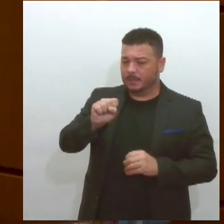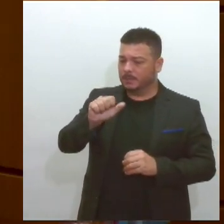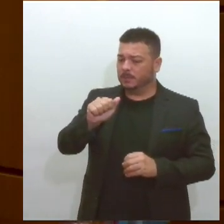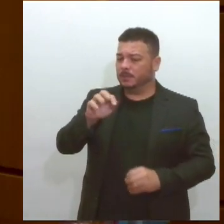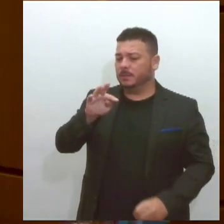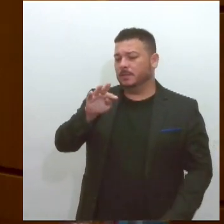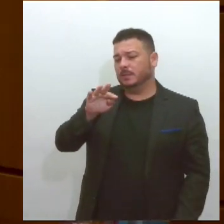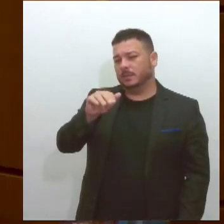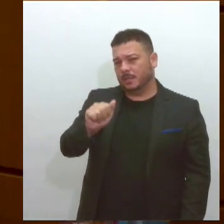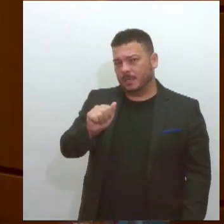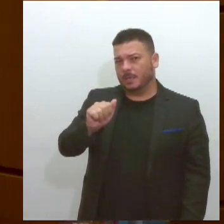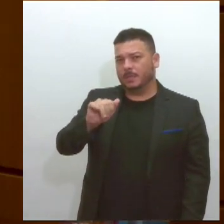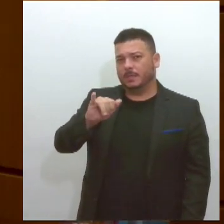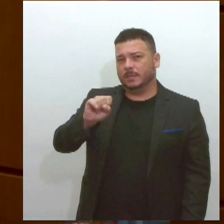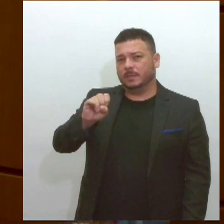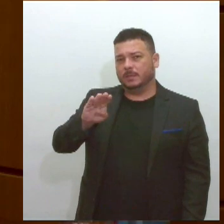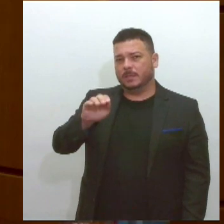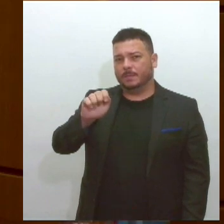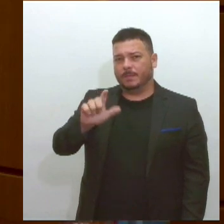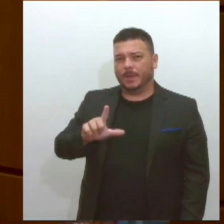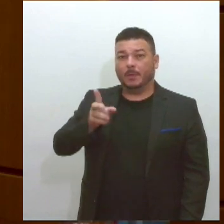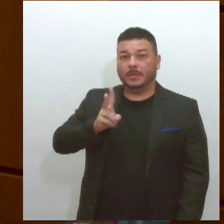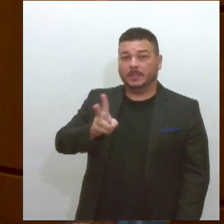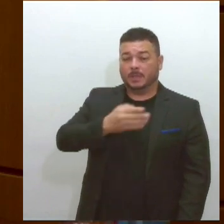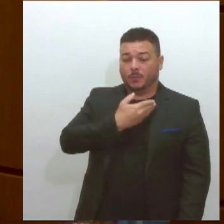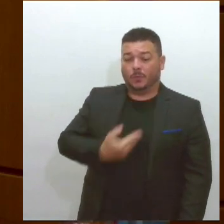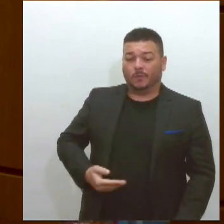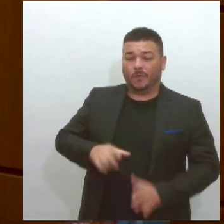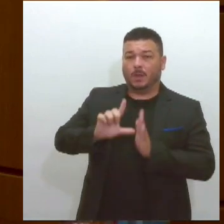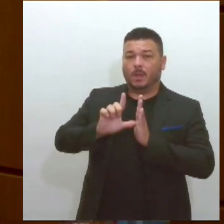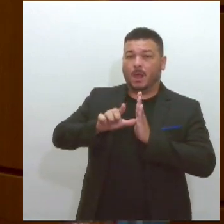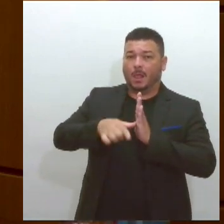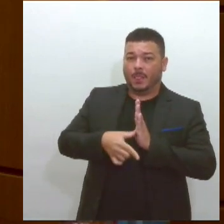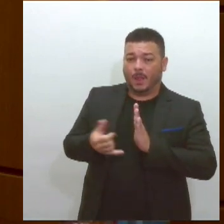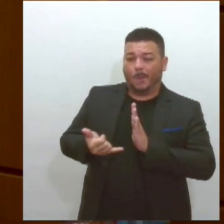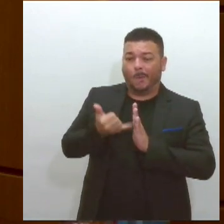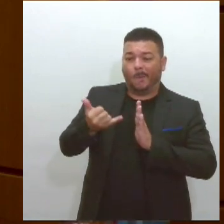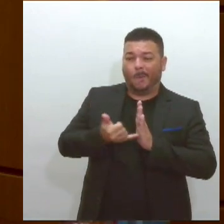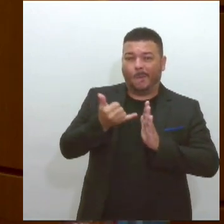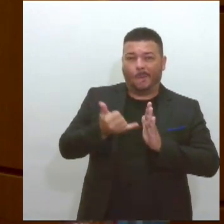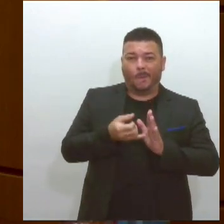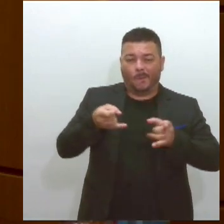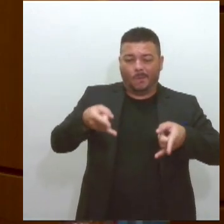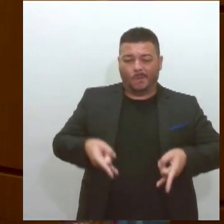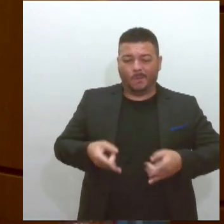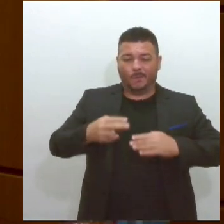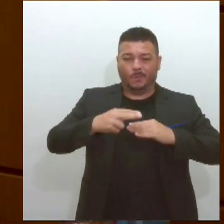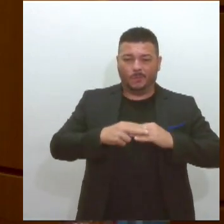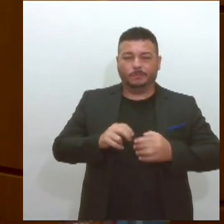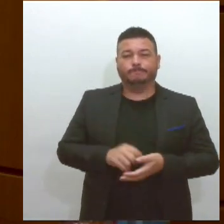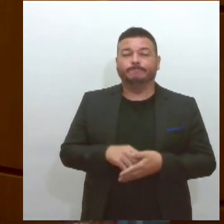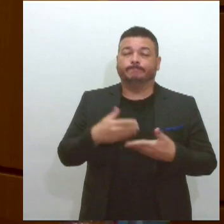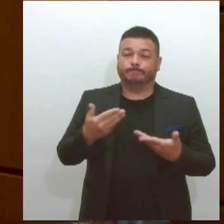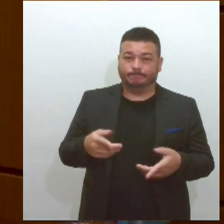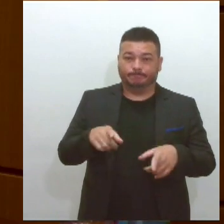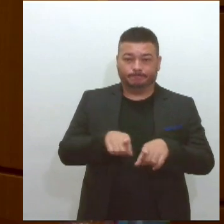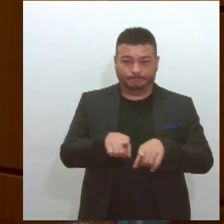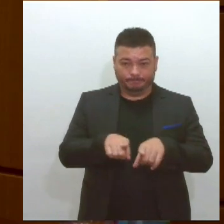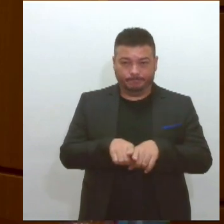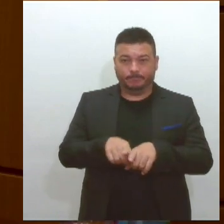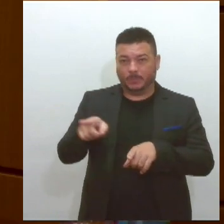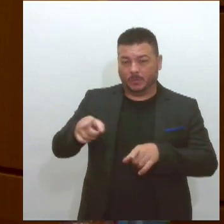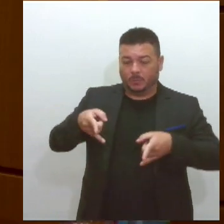demora a estartar um processo de contratação de novos leitos. E aí, deputado Cristiano, lógico que os leitos do HU são